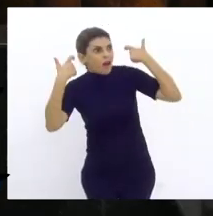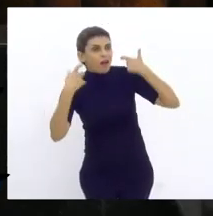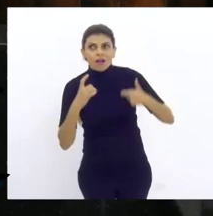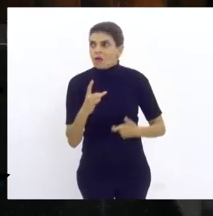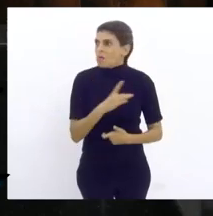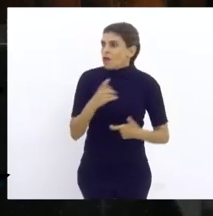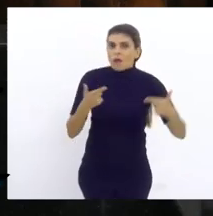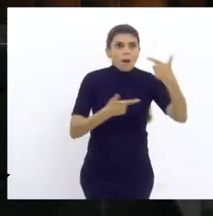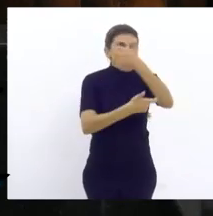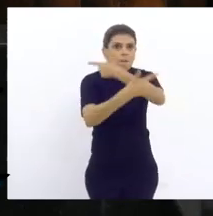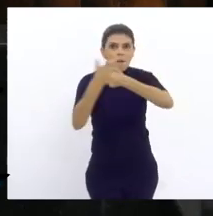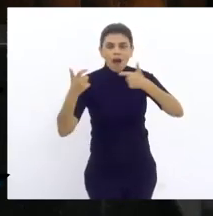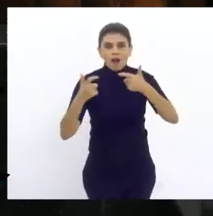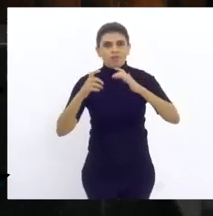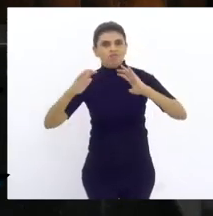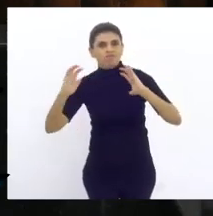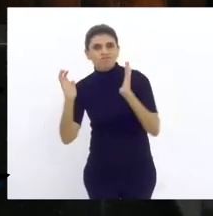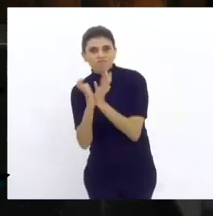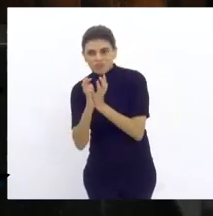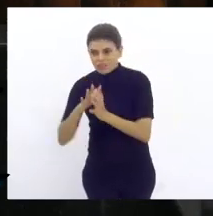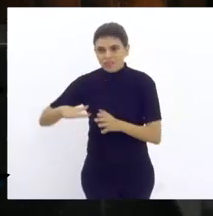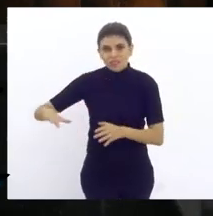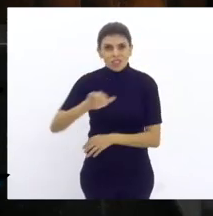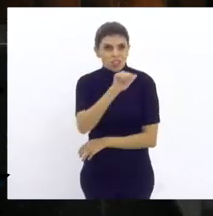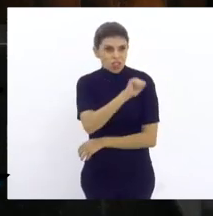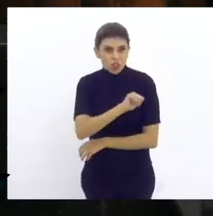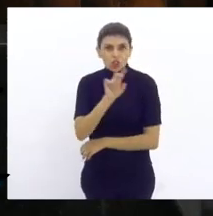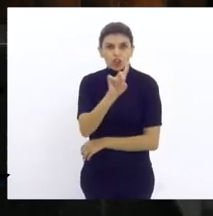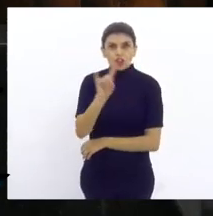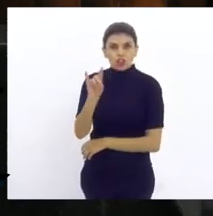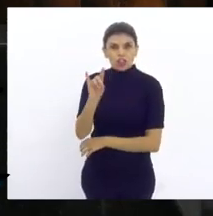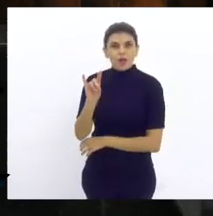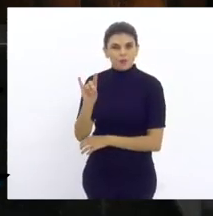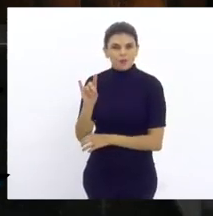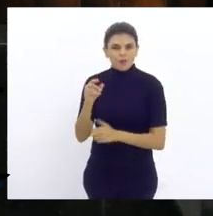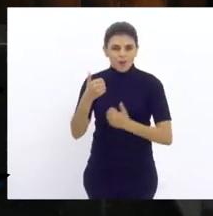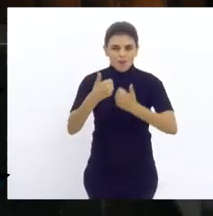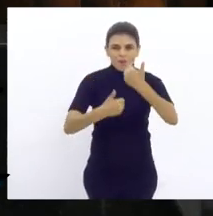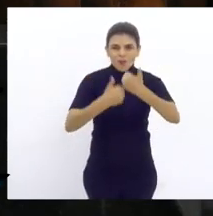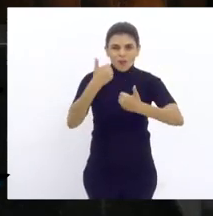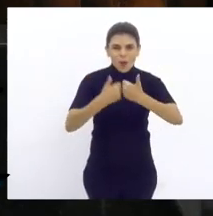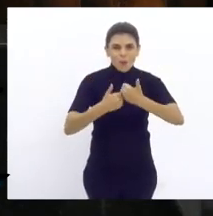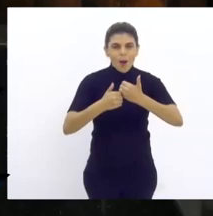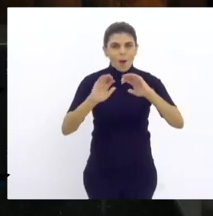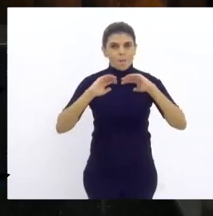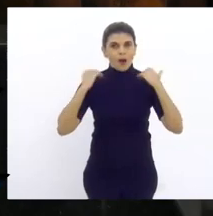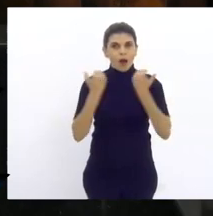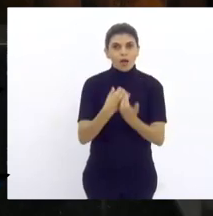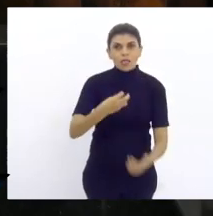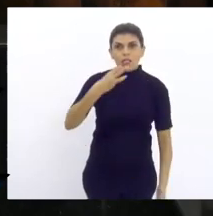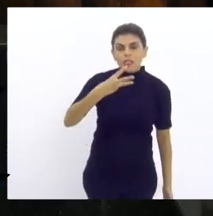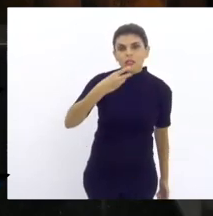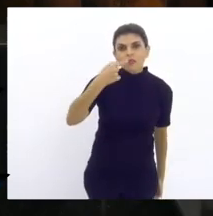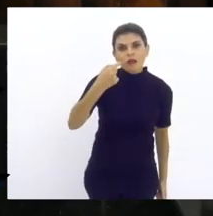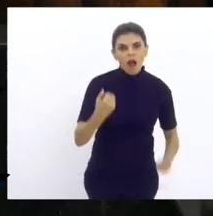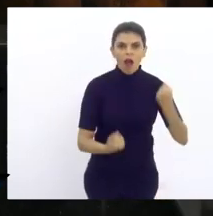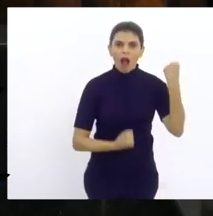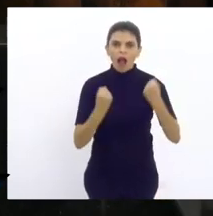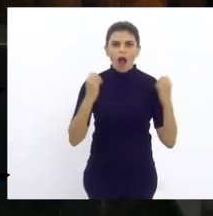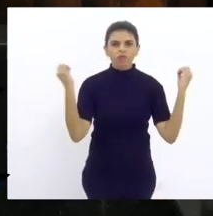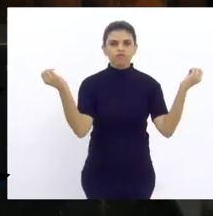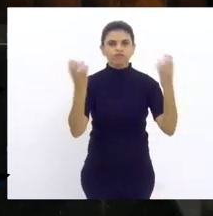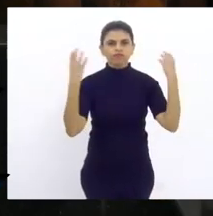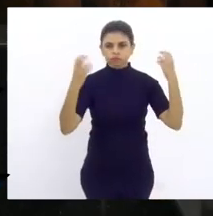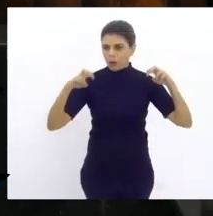essa guerra de facção que se instalou no estado do Rio de Janeiro e no dia do evento de futebol no Maracanã tinham 37 viaturas dentro do